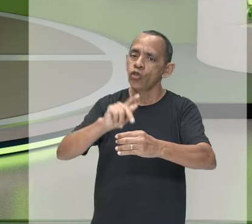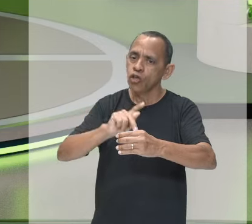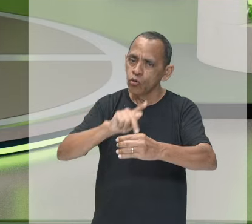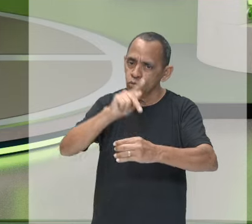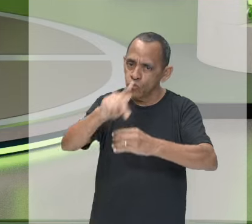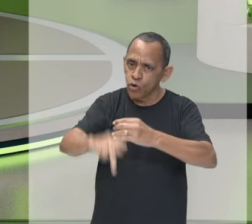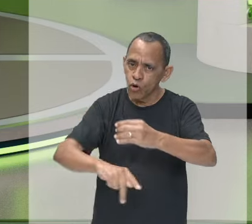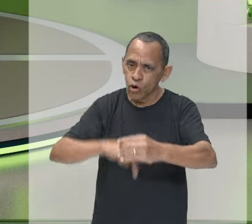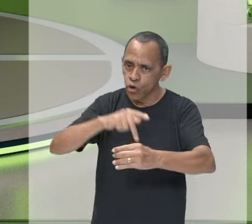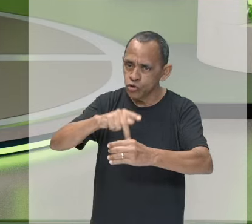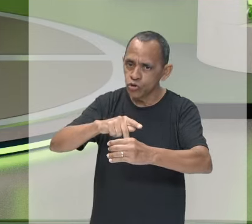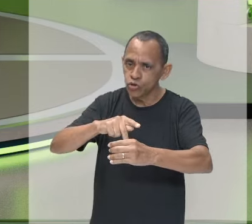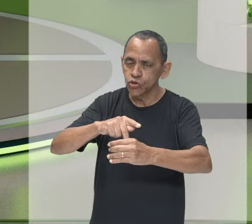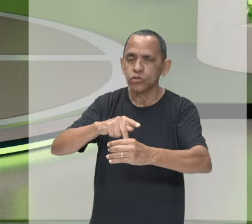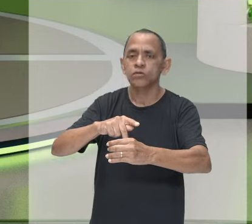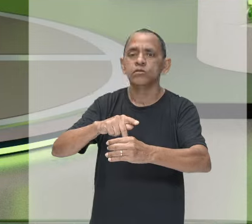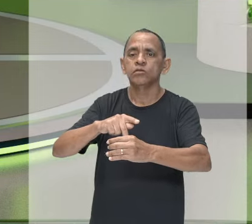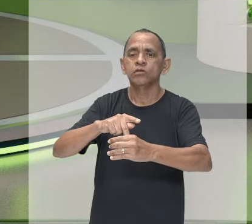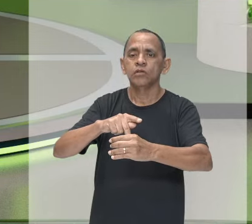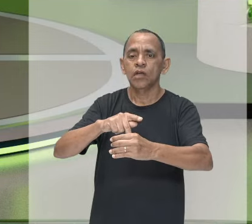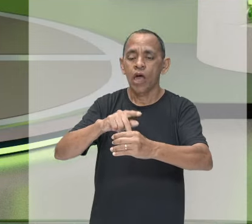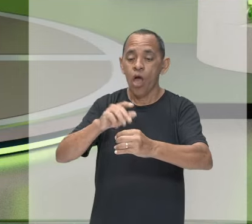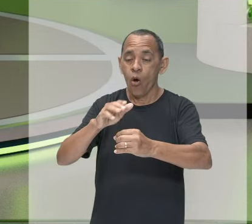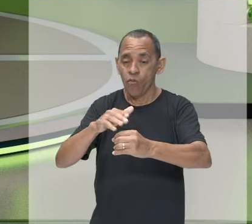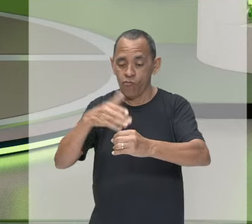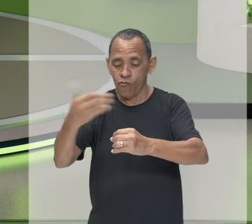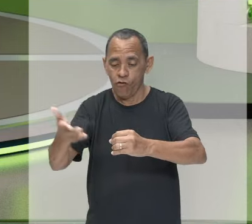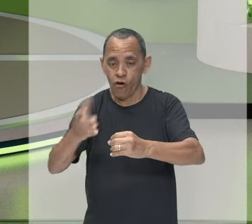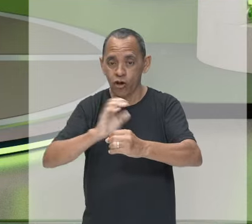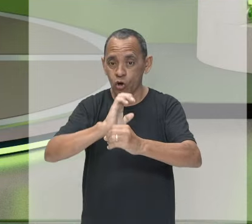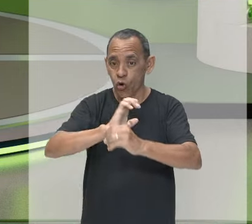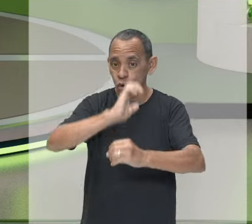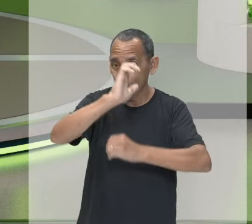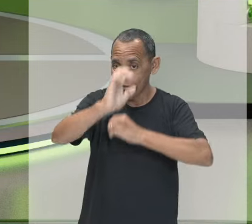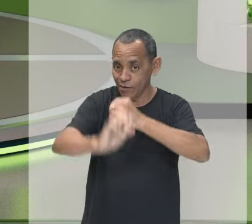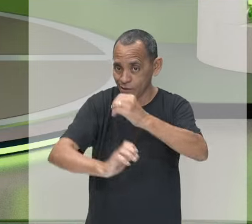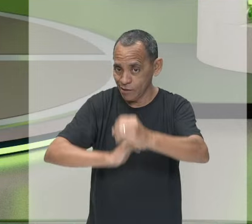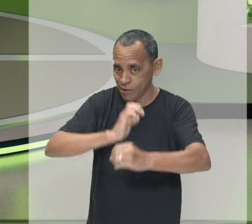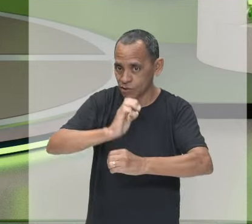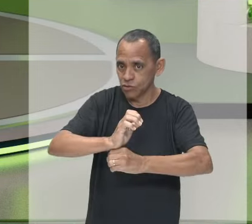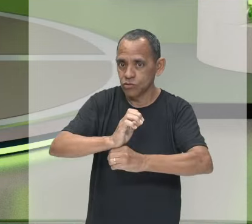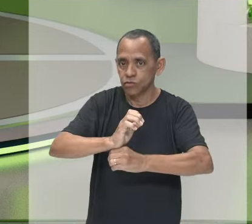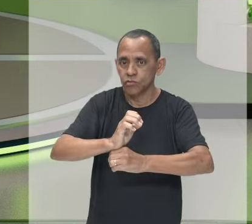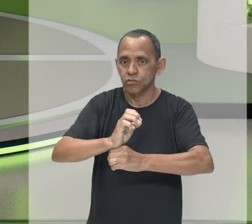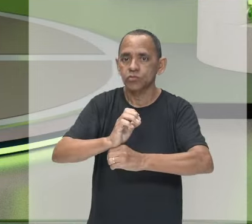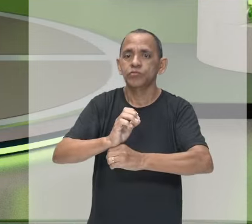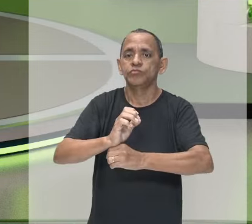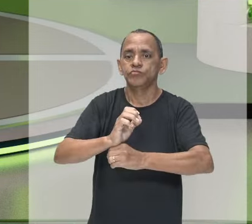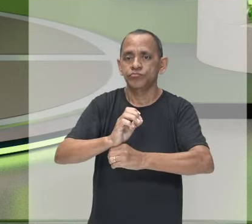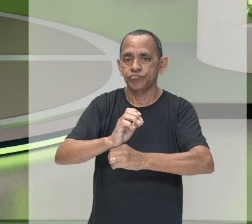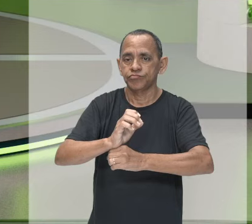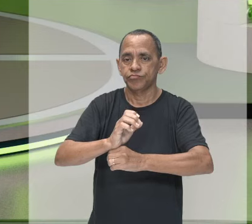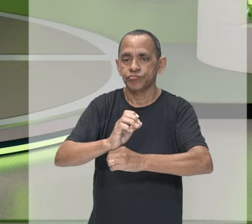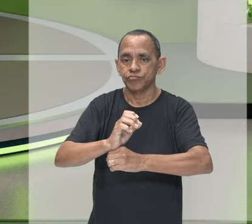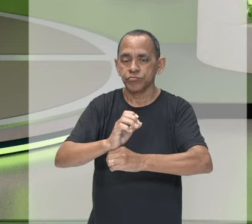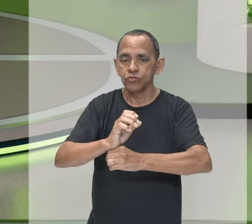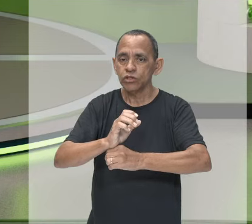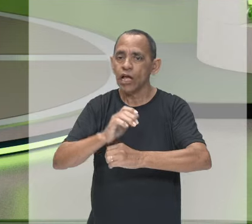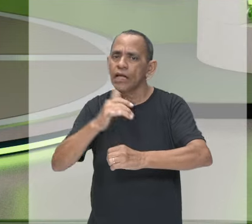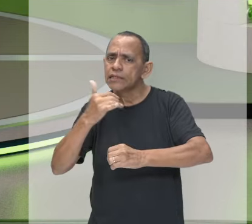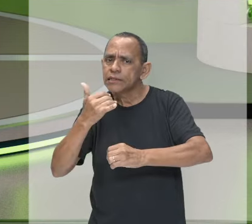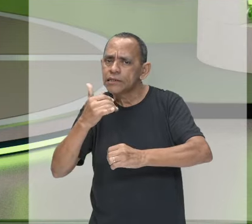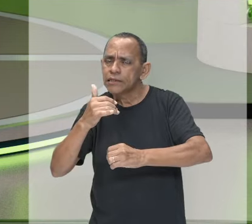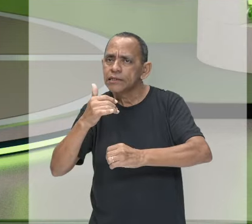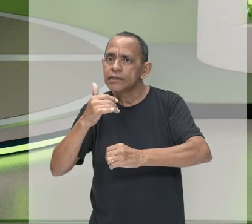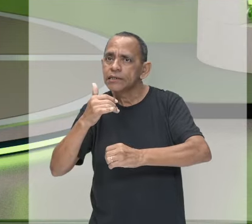estão na eletrosfera. E quando eu vou fazer o tipo de eletrização,